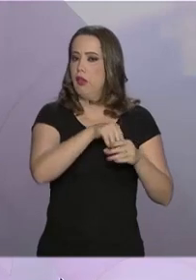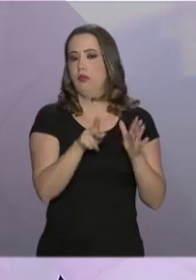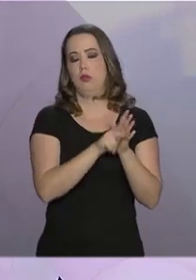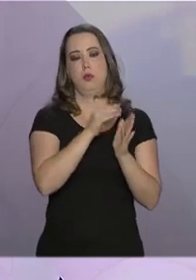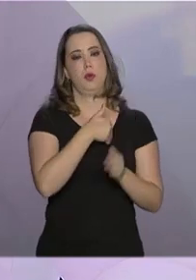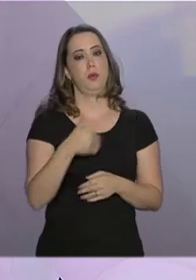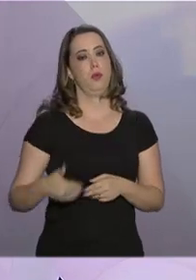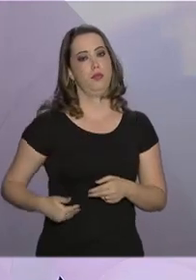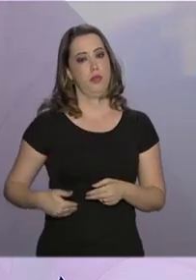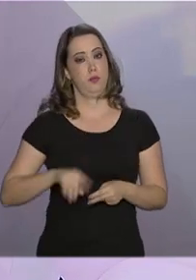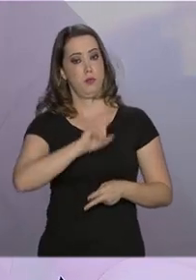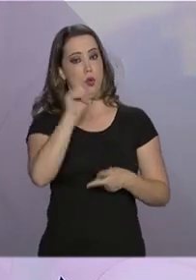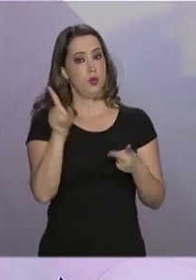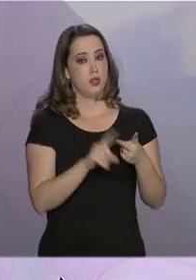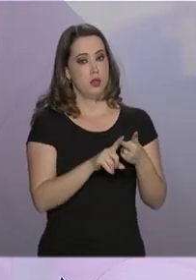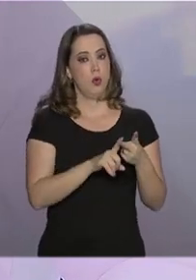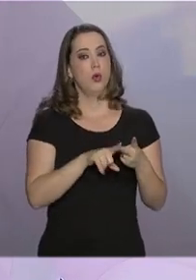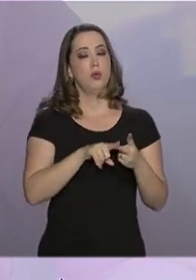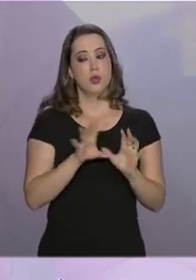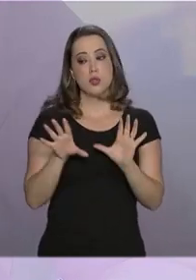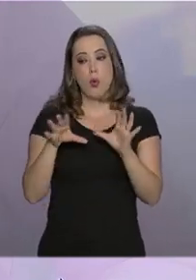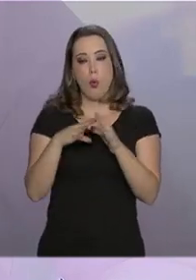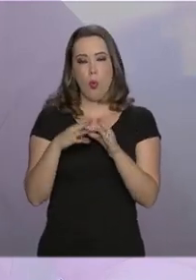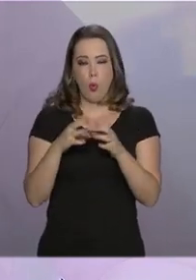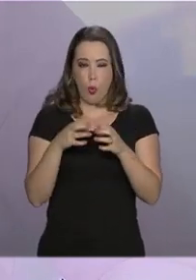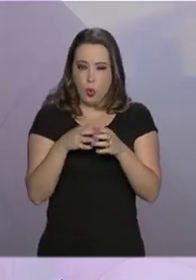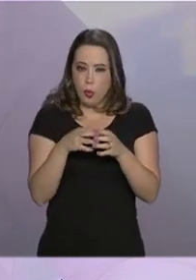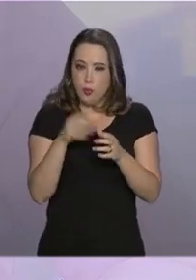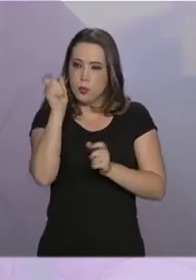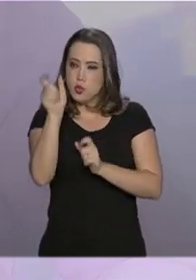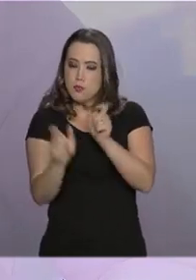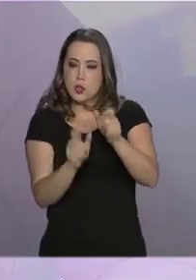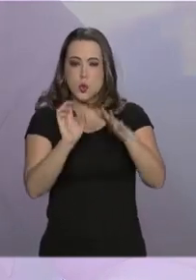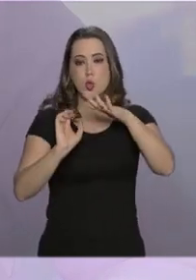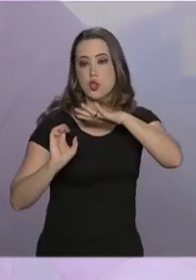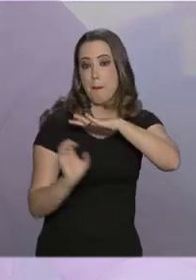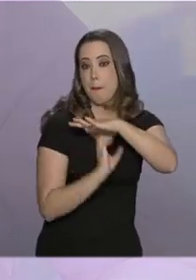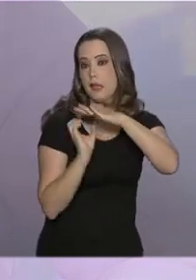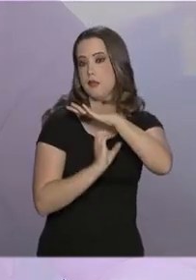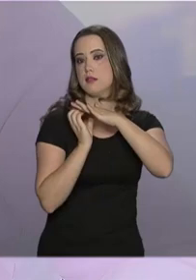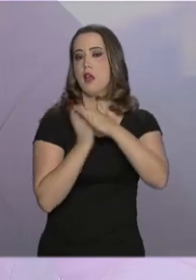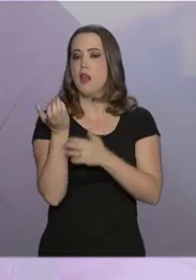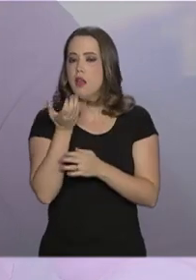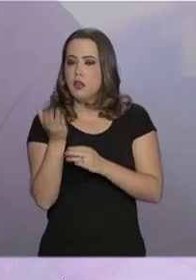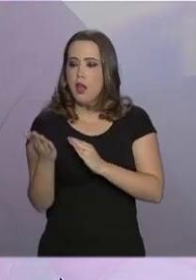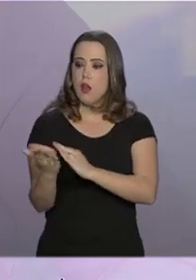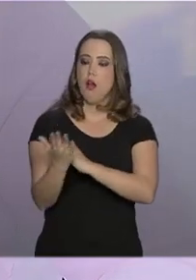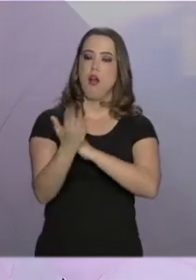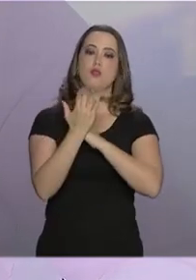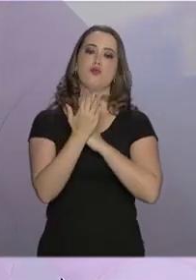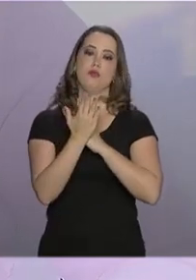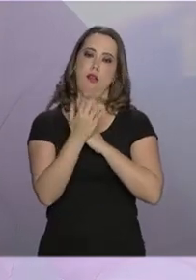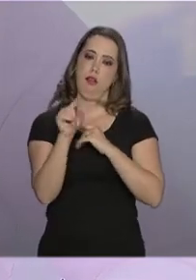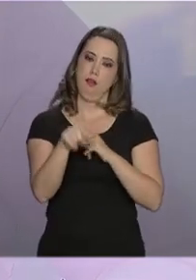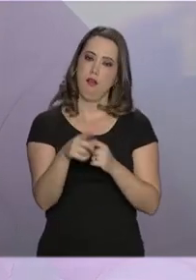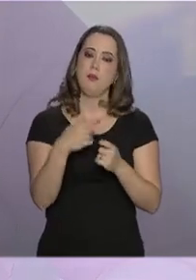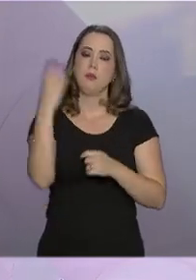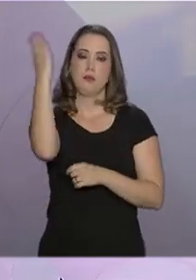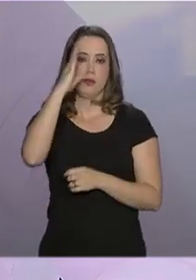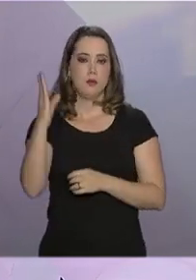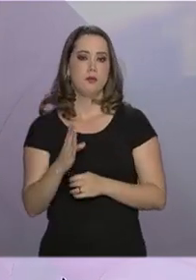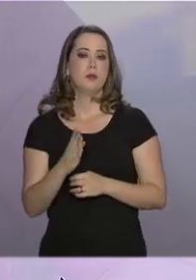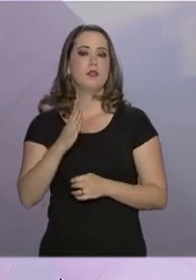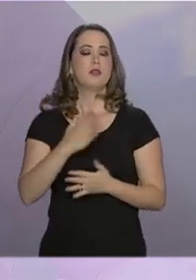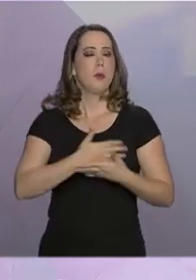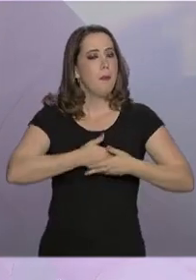ser um pool de investidores da economia privada que desejem auxiliar, contribuir para que o Brasil